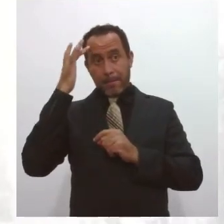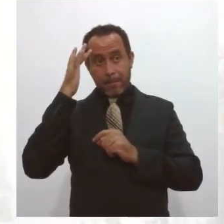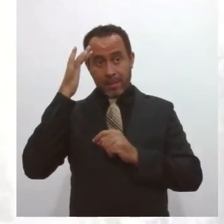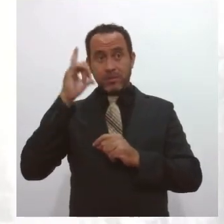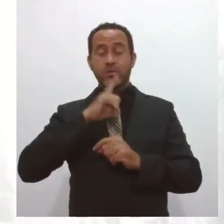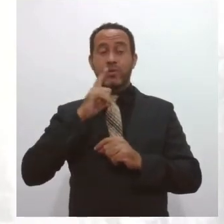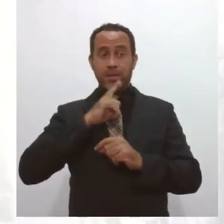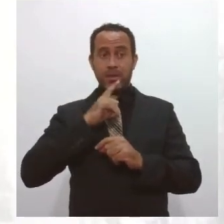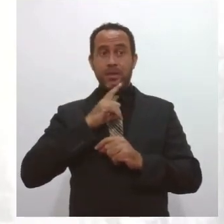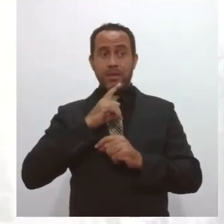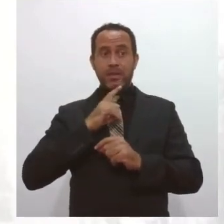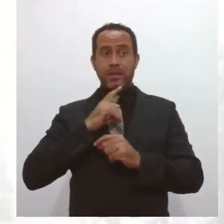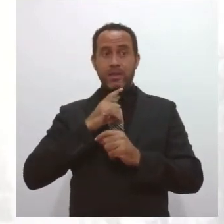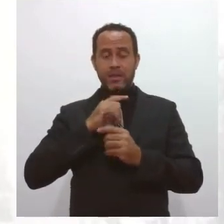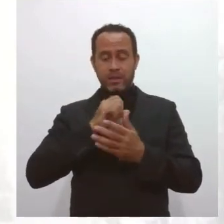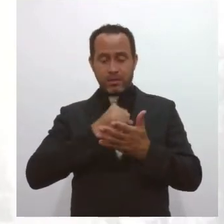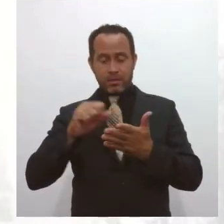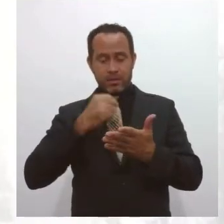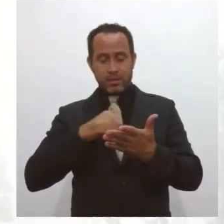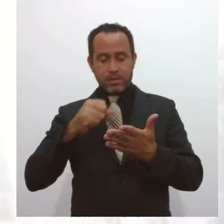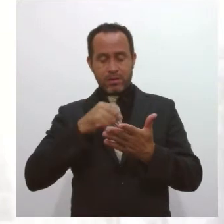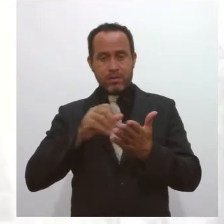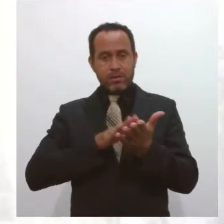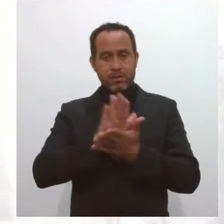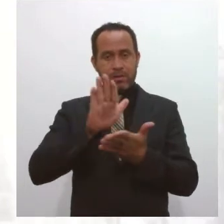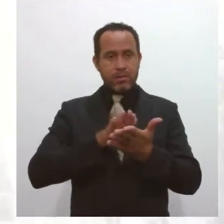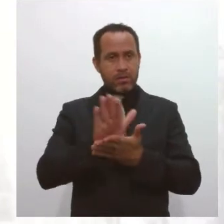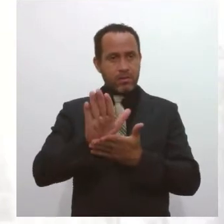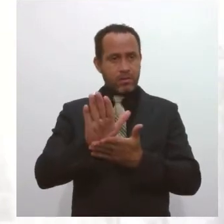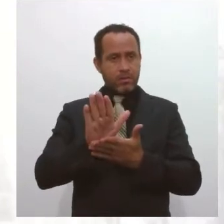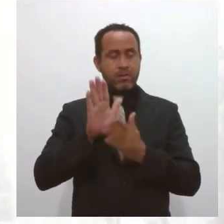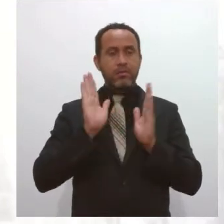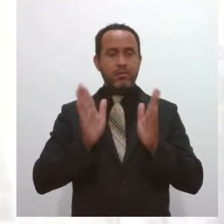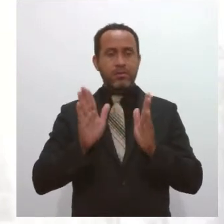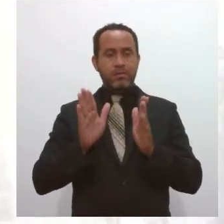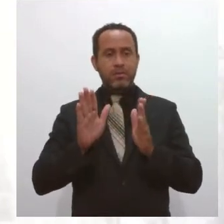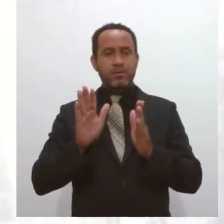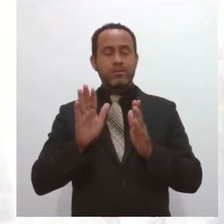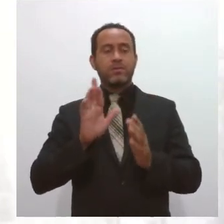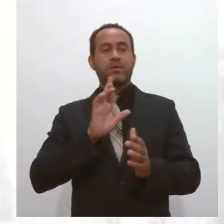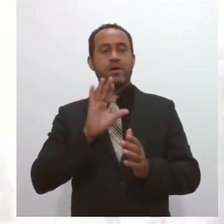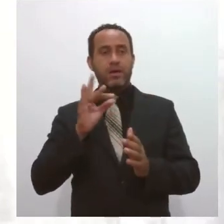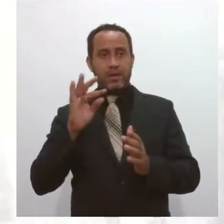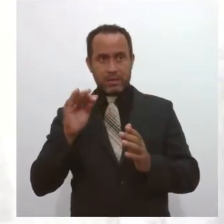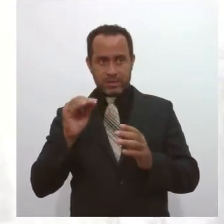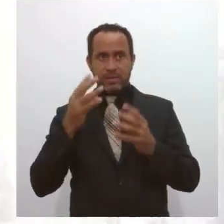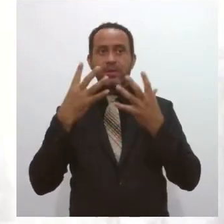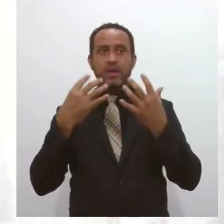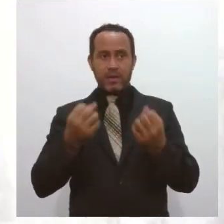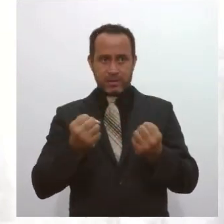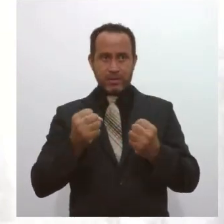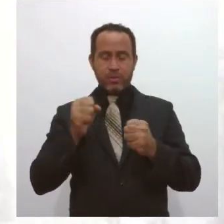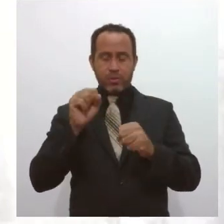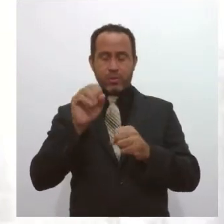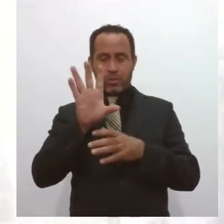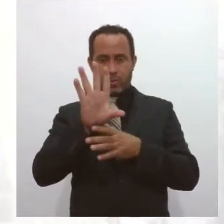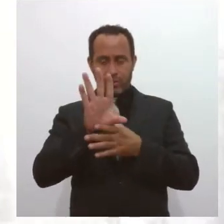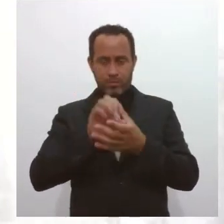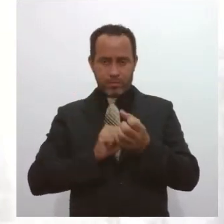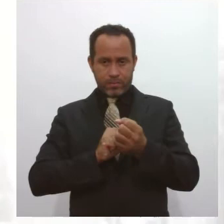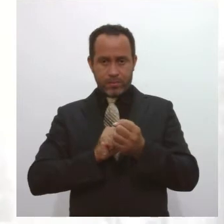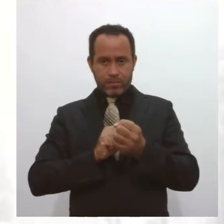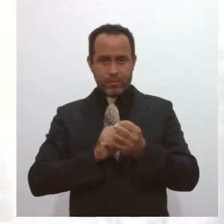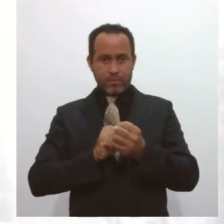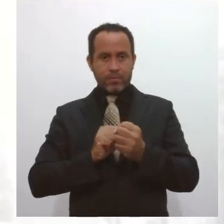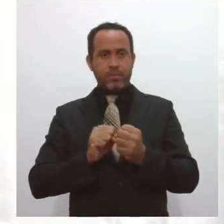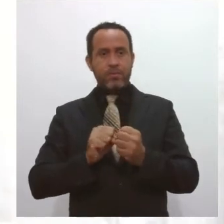à declaração pré-preenchida. O é a declaração pré-preenchida? A Receita consolida as informações prestadas